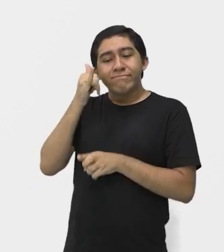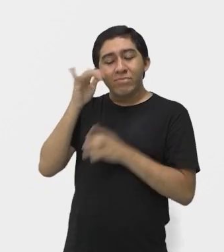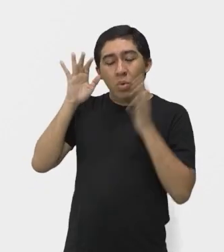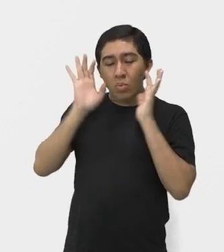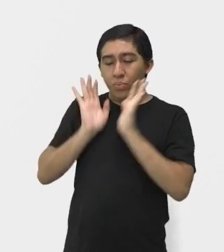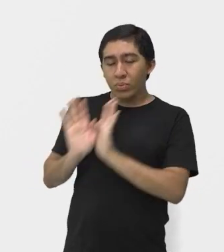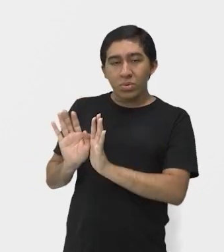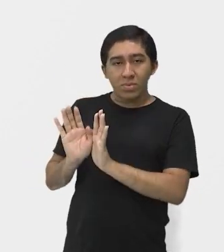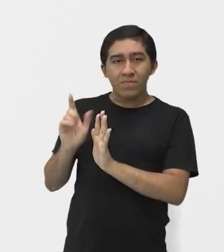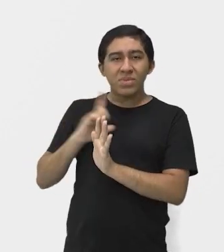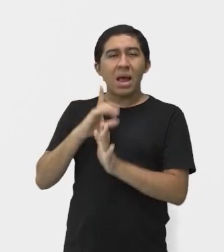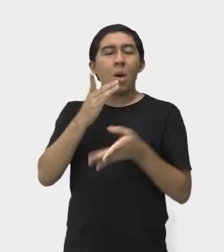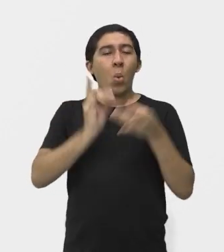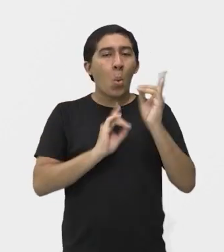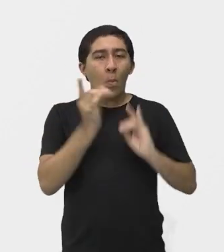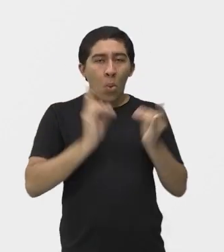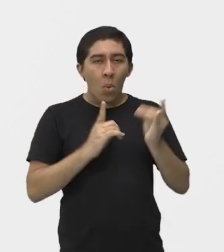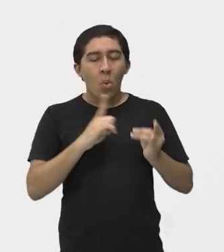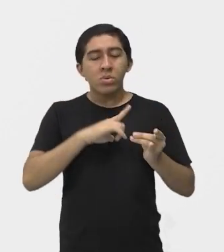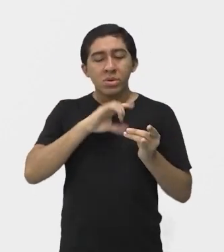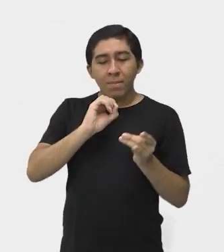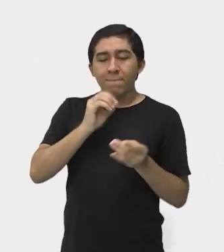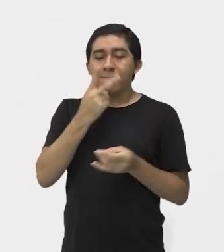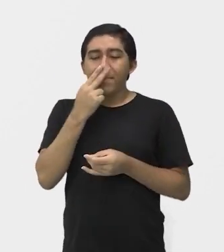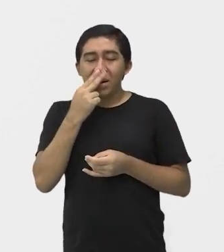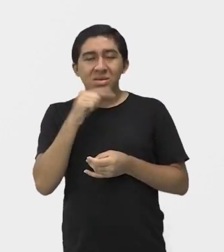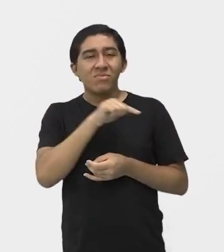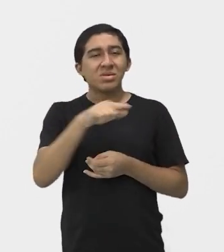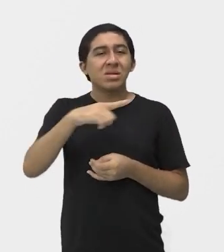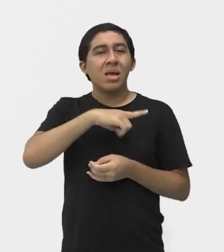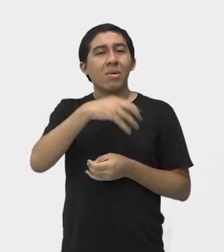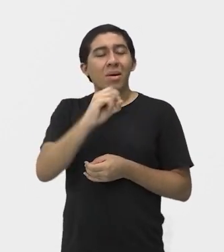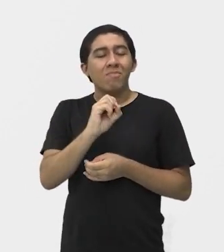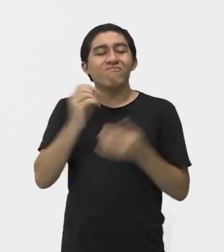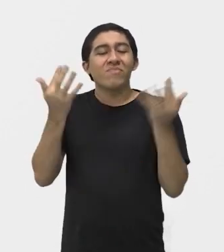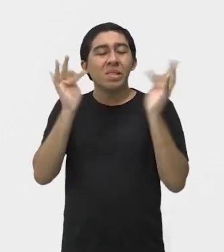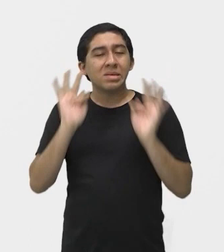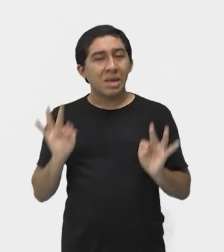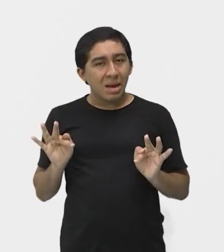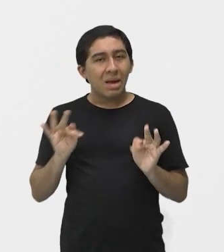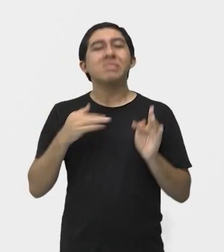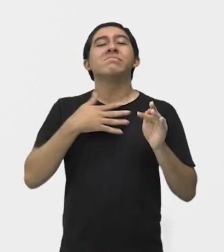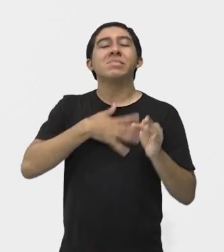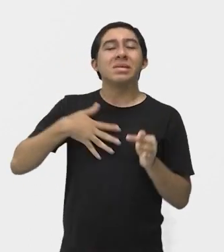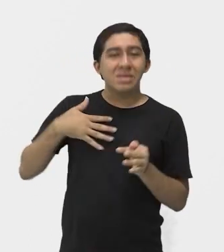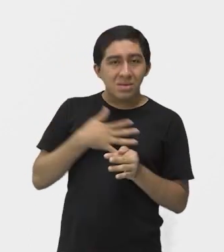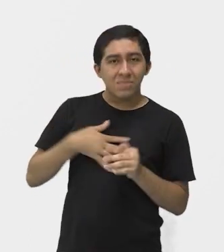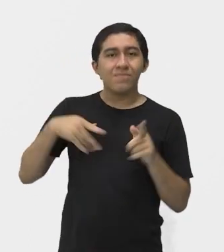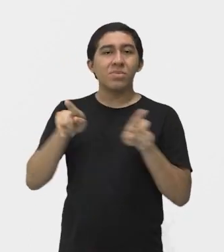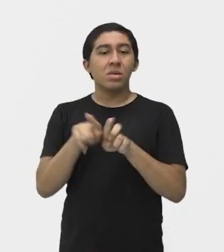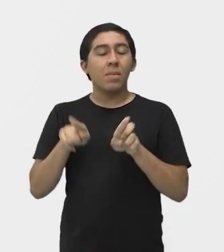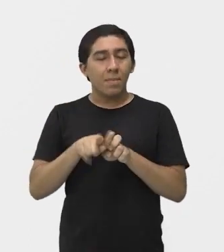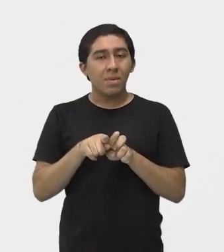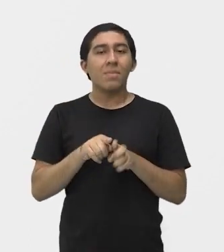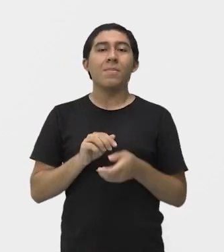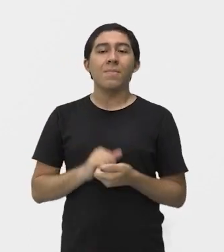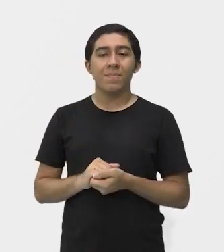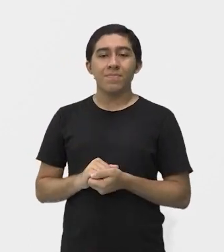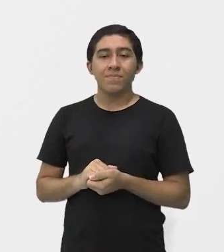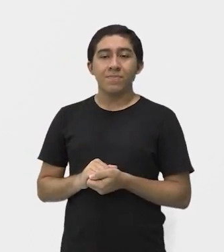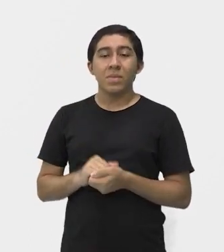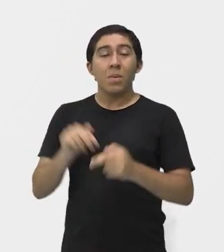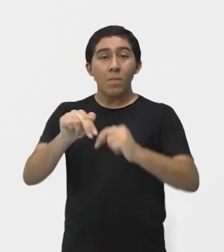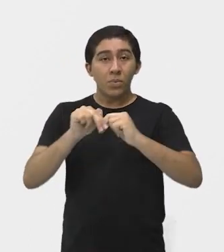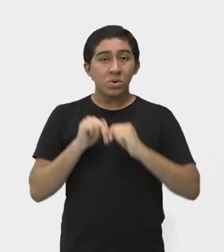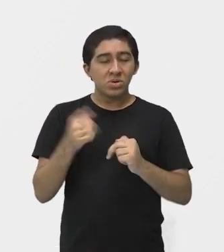a secreção daqueles hormônios que vão te dar a sensação de bem-estar, de prazer, de saciedade, tá bom? E,